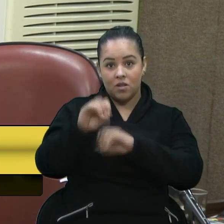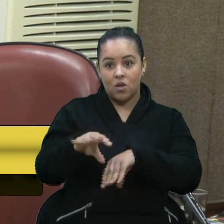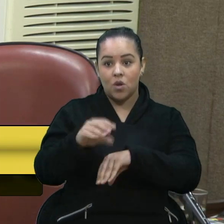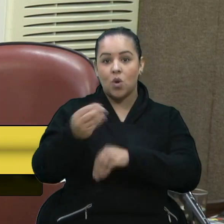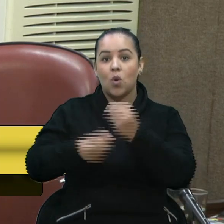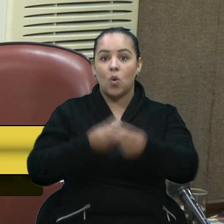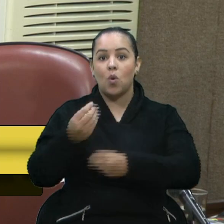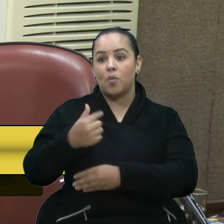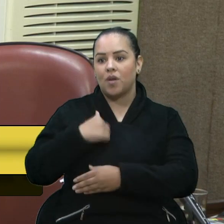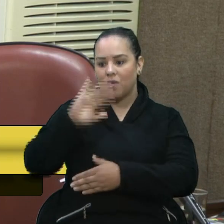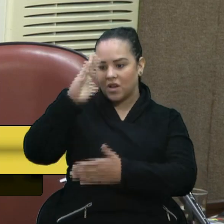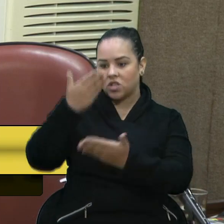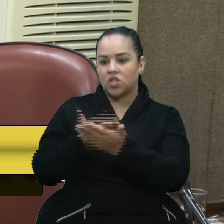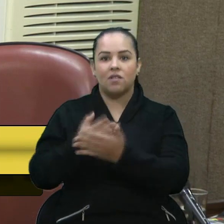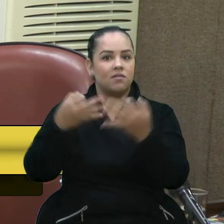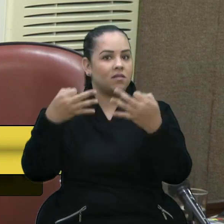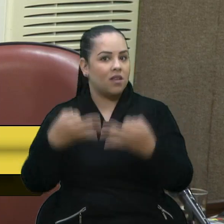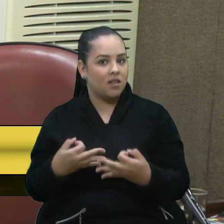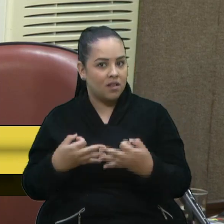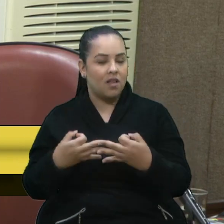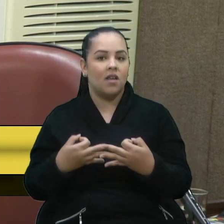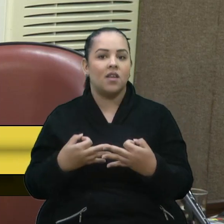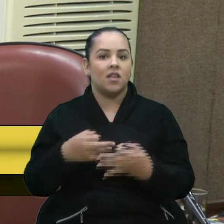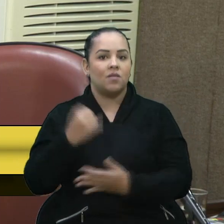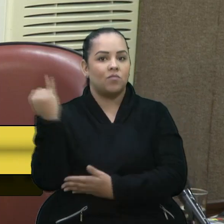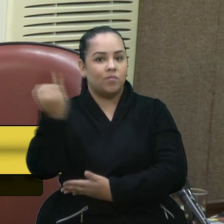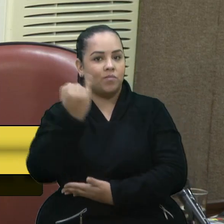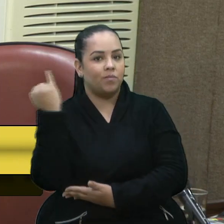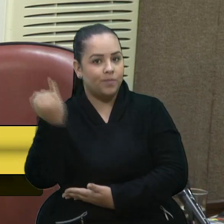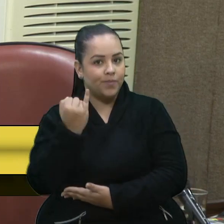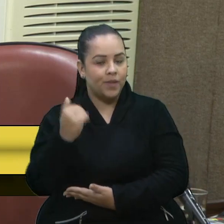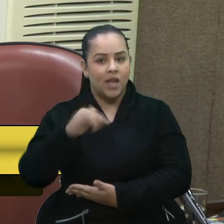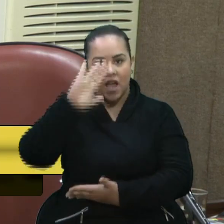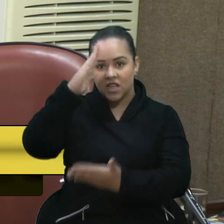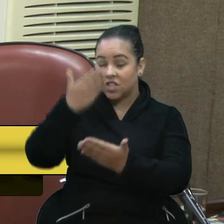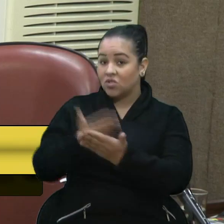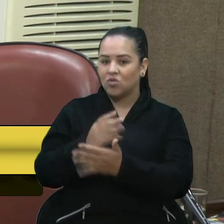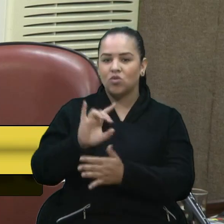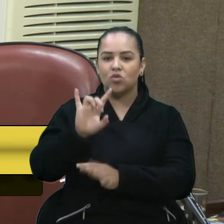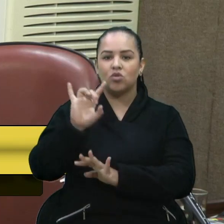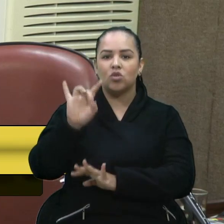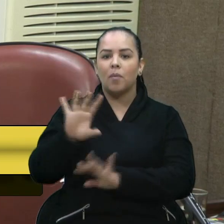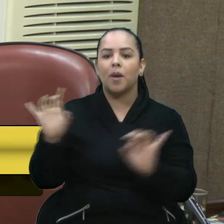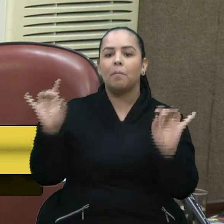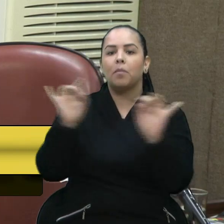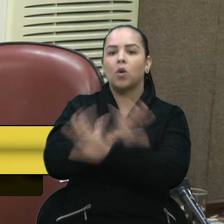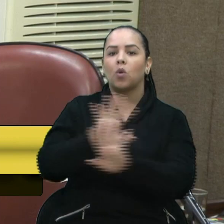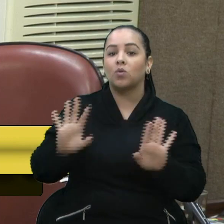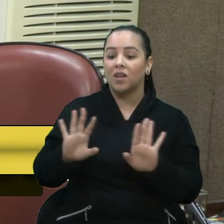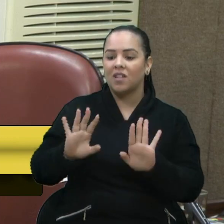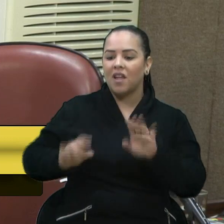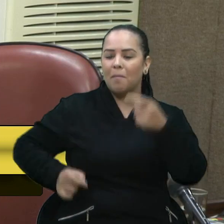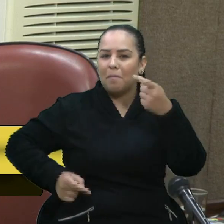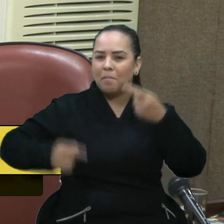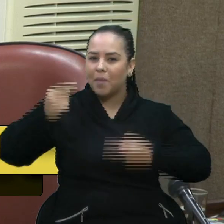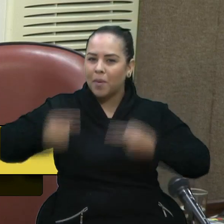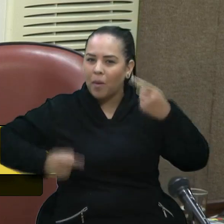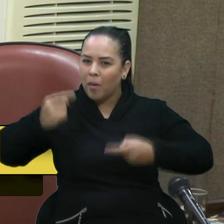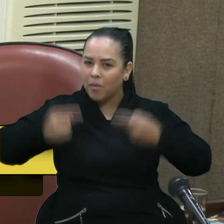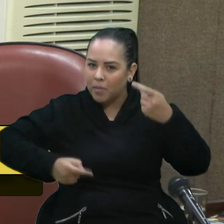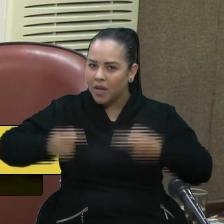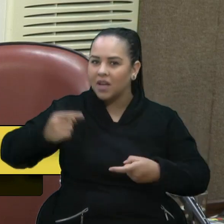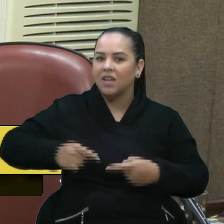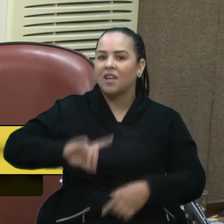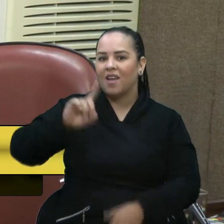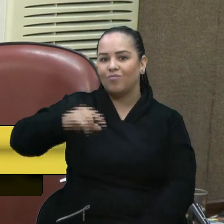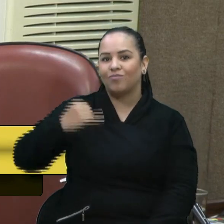correta e com que eu achar necessária. Eu acho que esse debate, só para concluir, senhor presidente, eu acho que esse debate, com a importância que